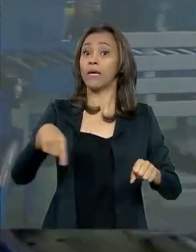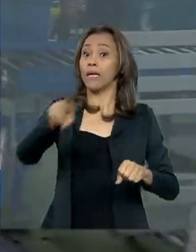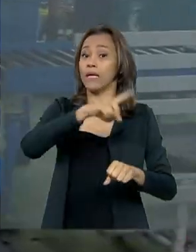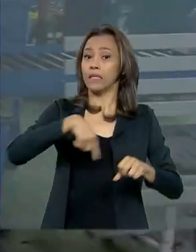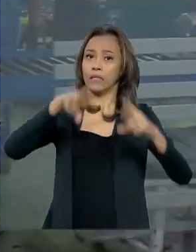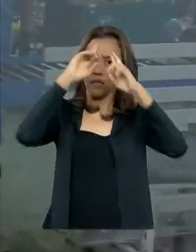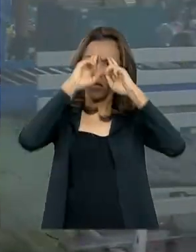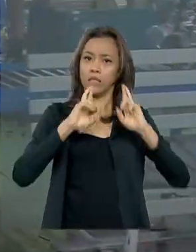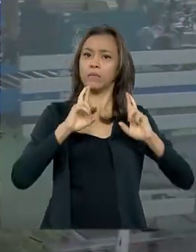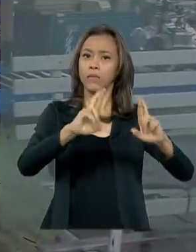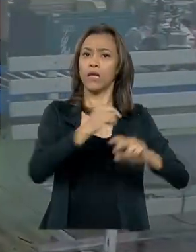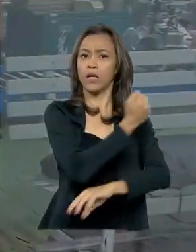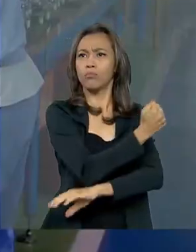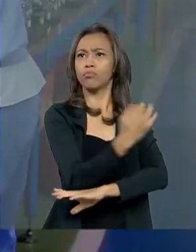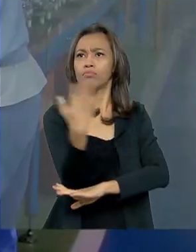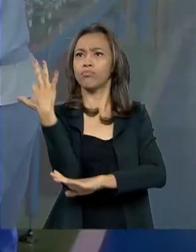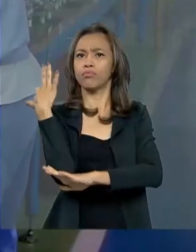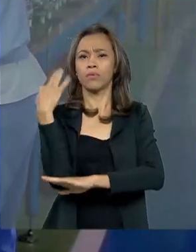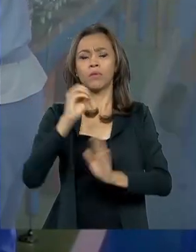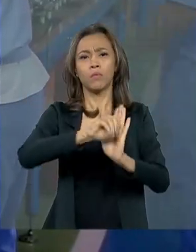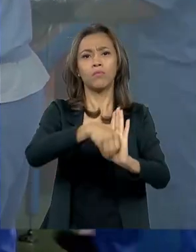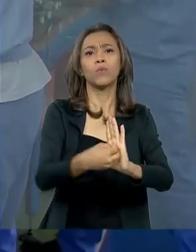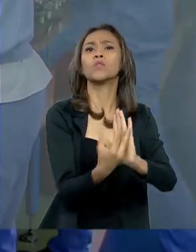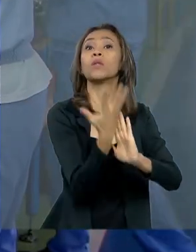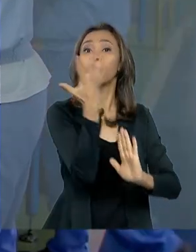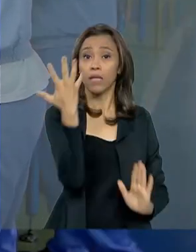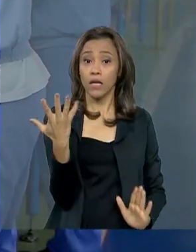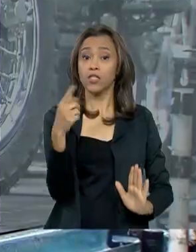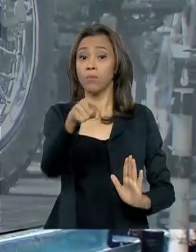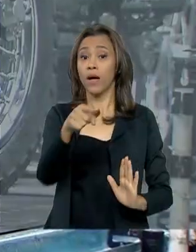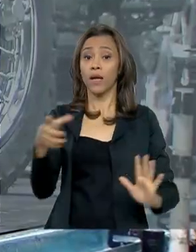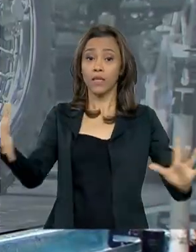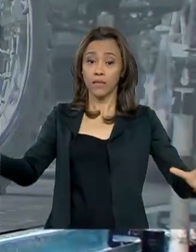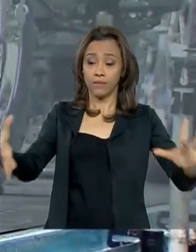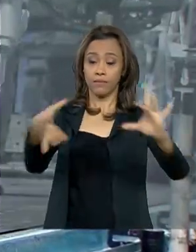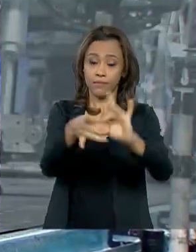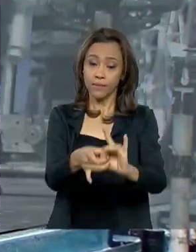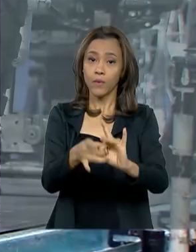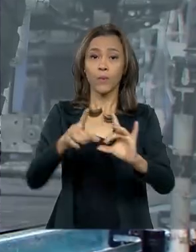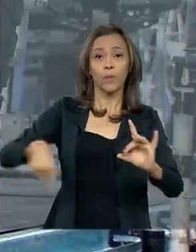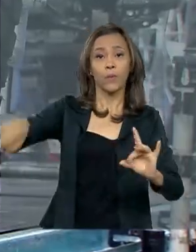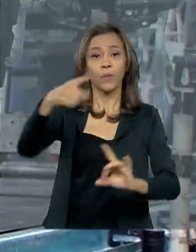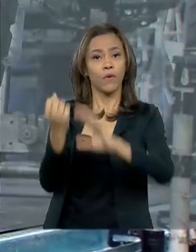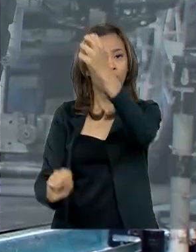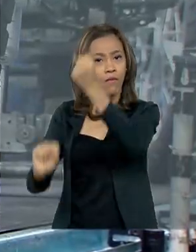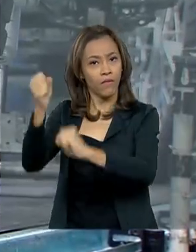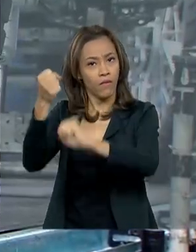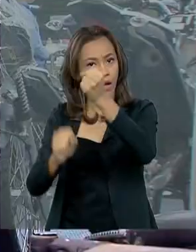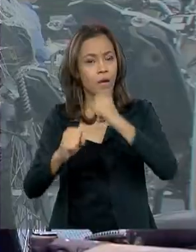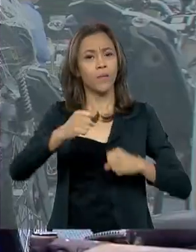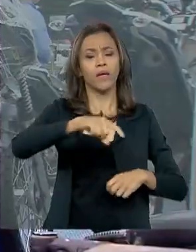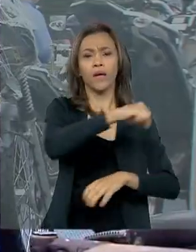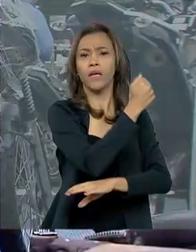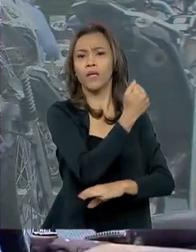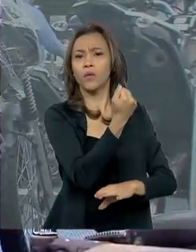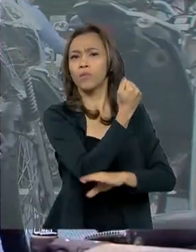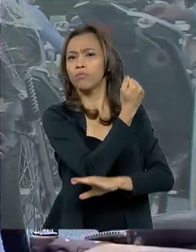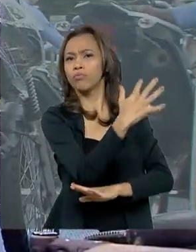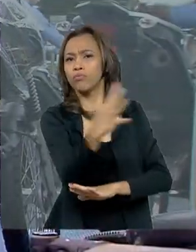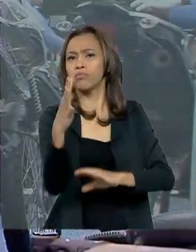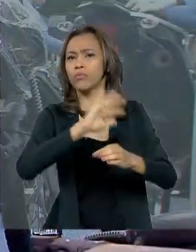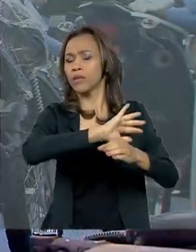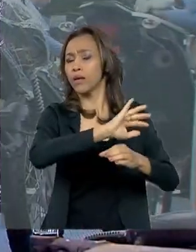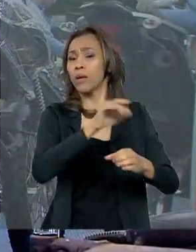medidas vêm sendo adotadas para garantir a integração entre a fábrica e o meio ambiente. A utilização de